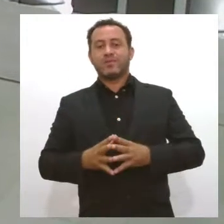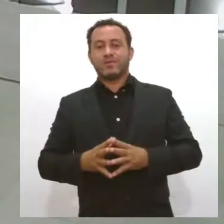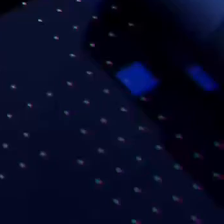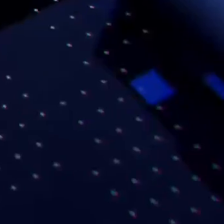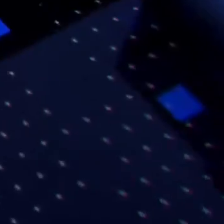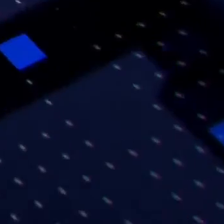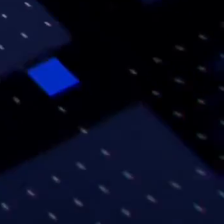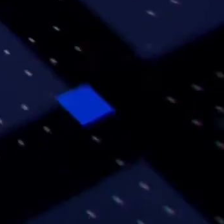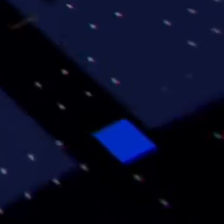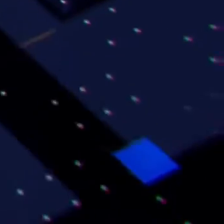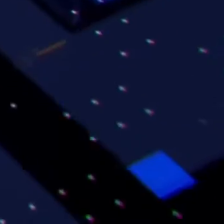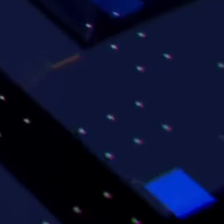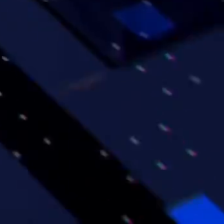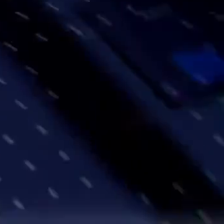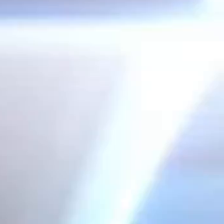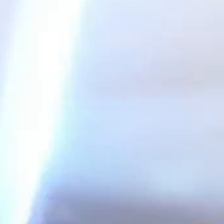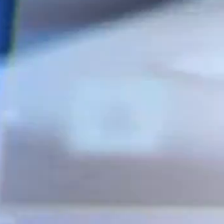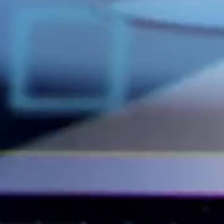começando.